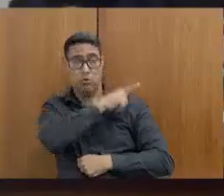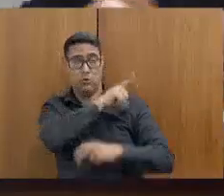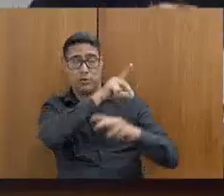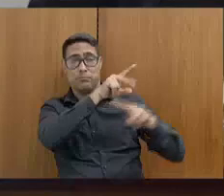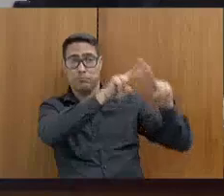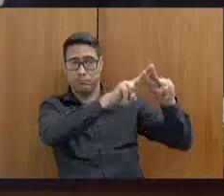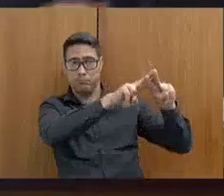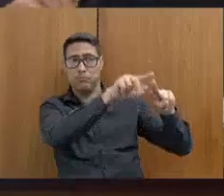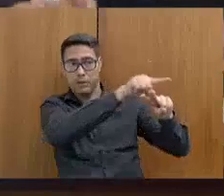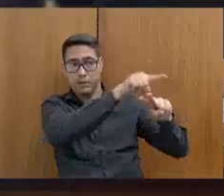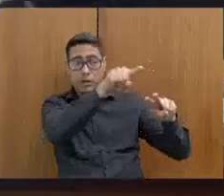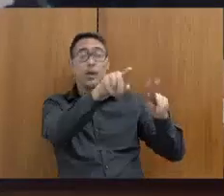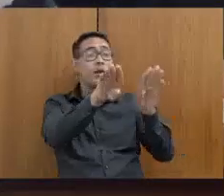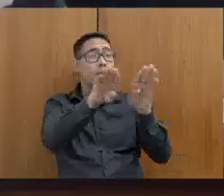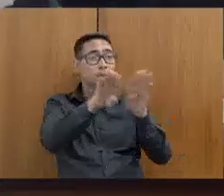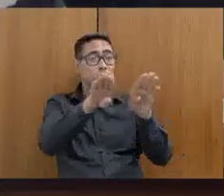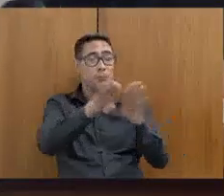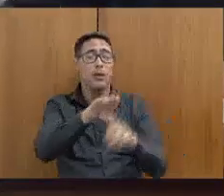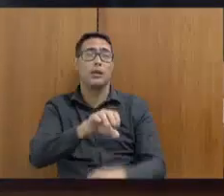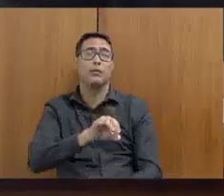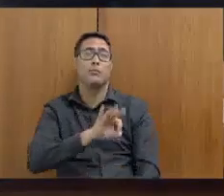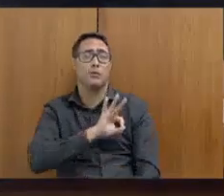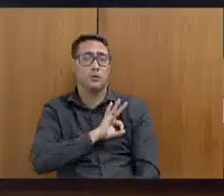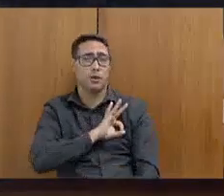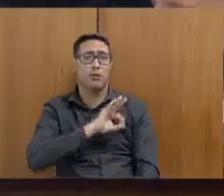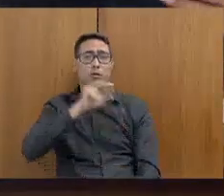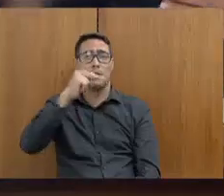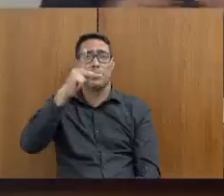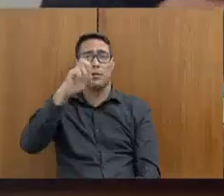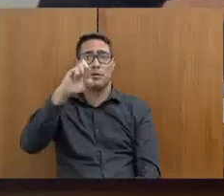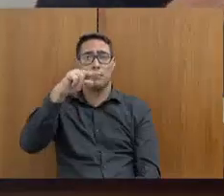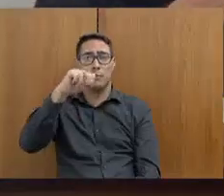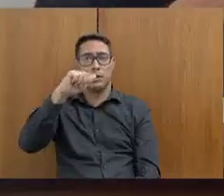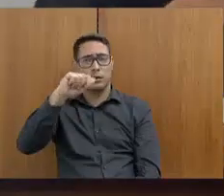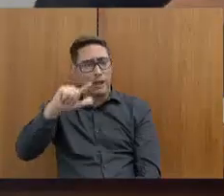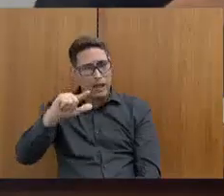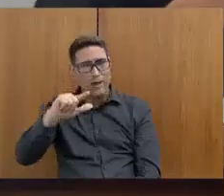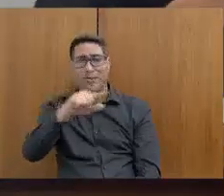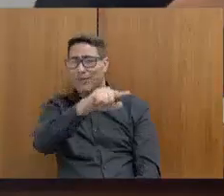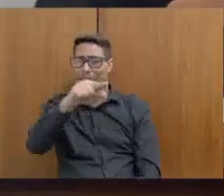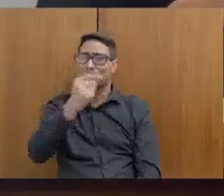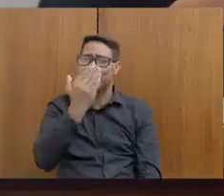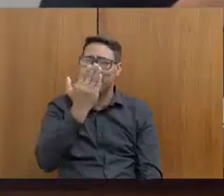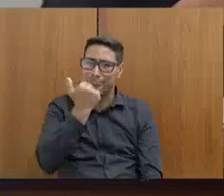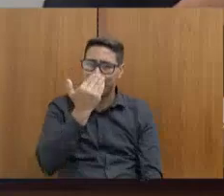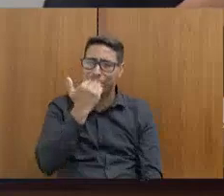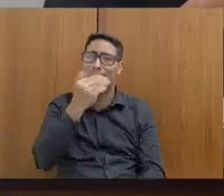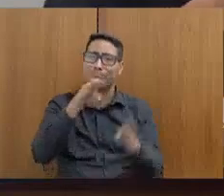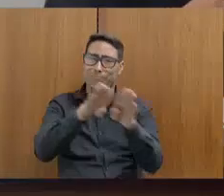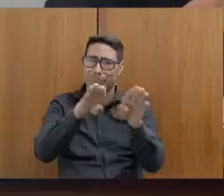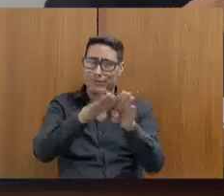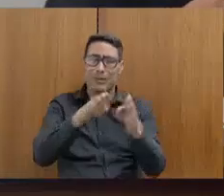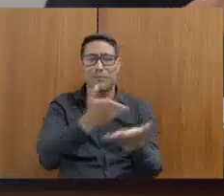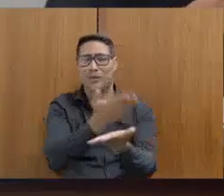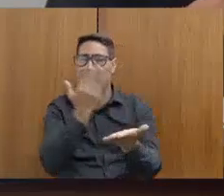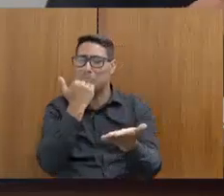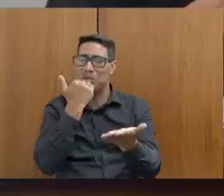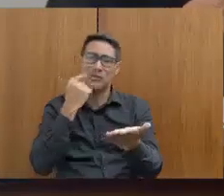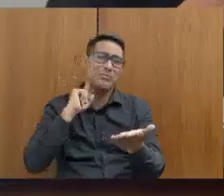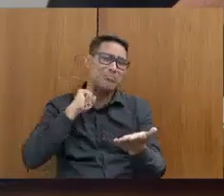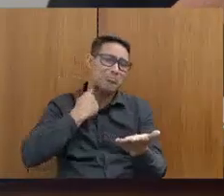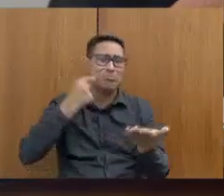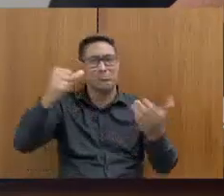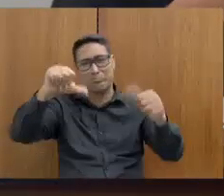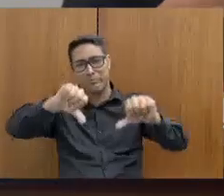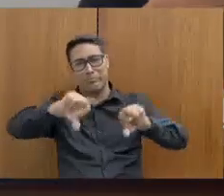dos policiais penais, que também são submetidos a essa alimentação. E nós queríamos saber como tem